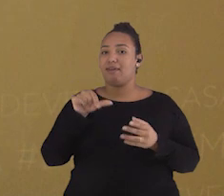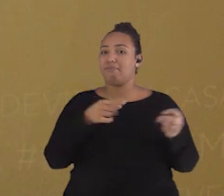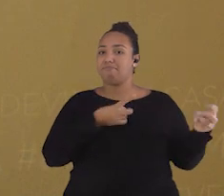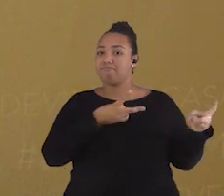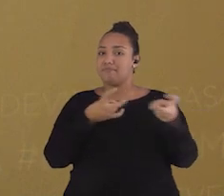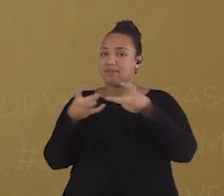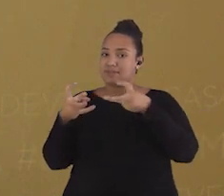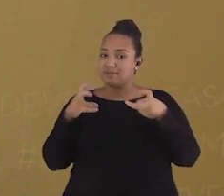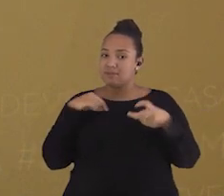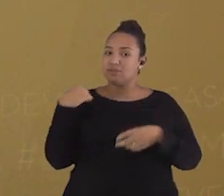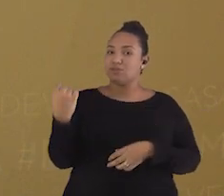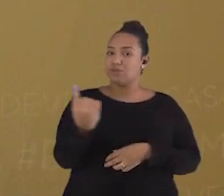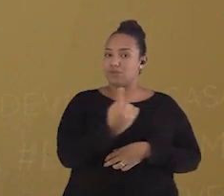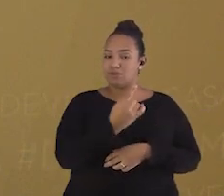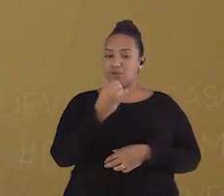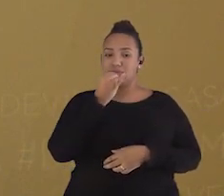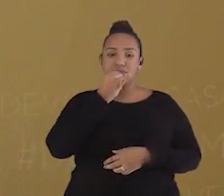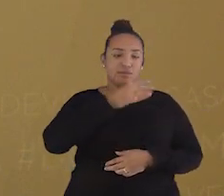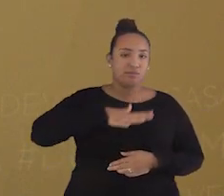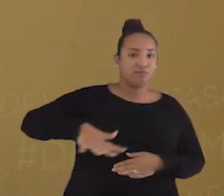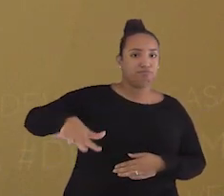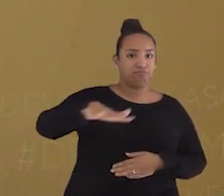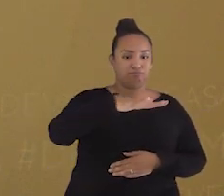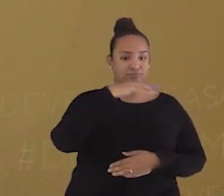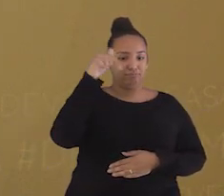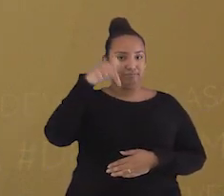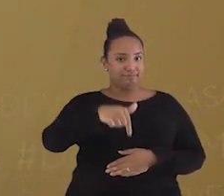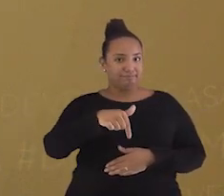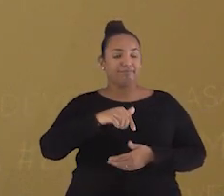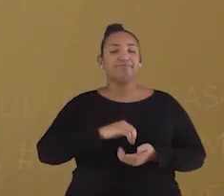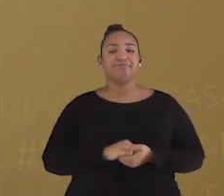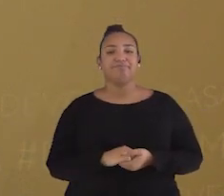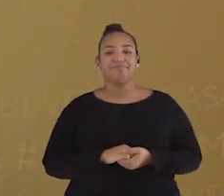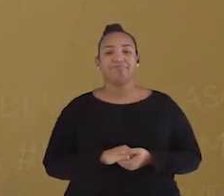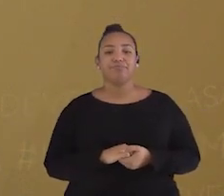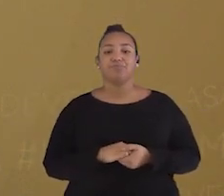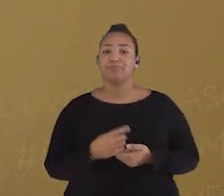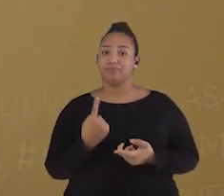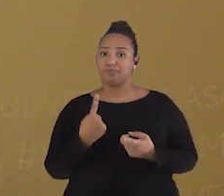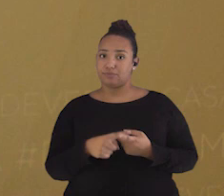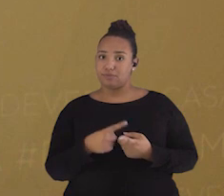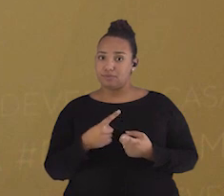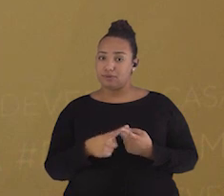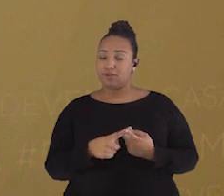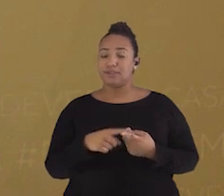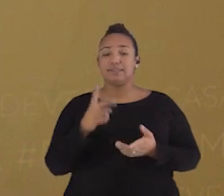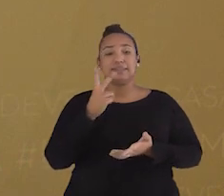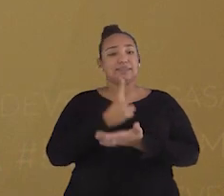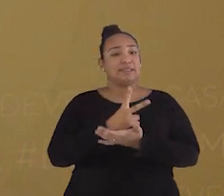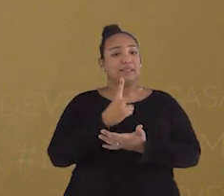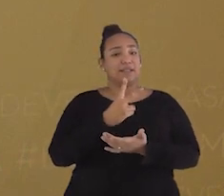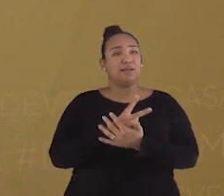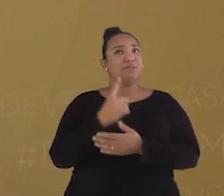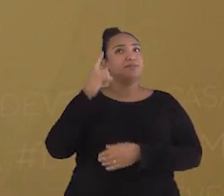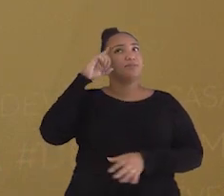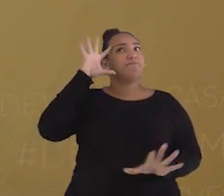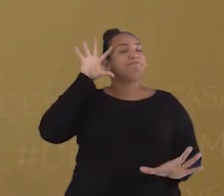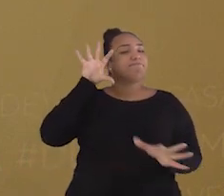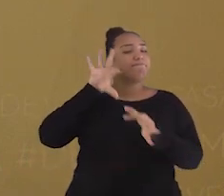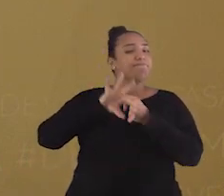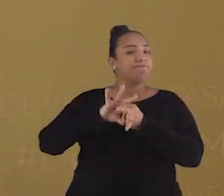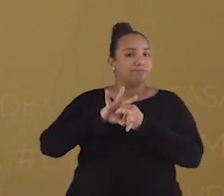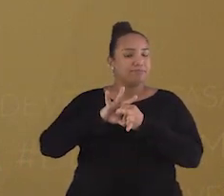percepções com o ambiente que estamos, pois sempre estamos fazendo associações e